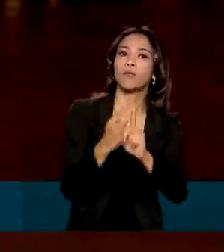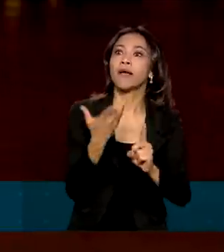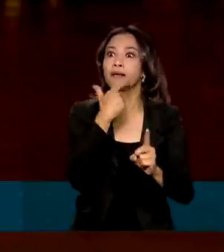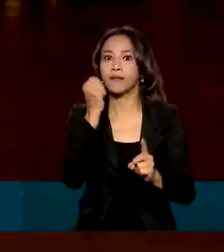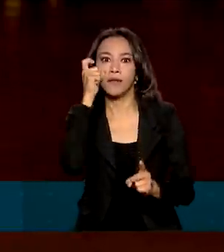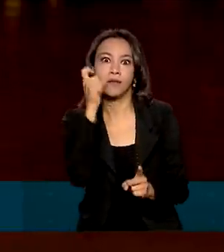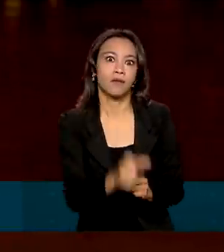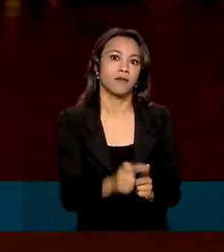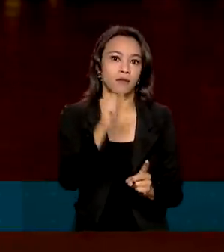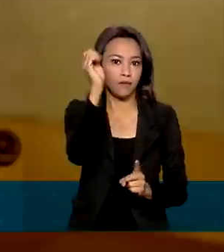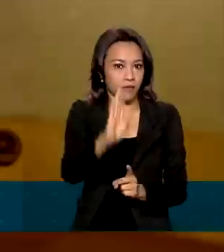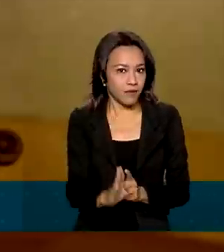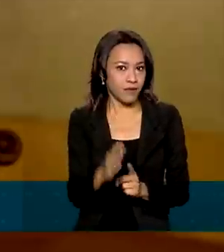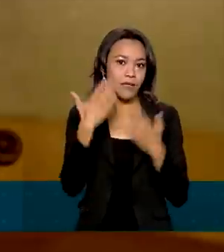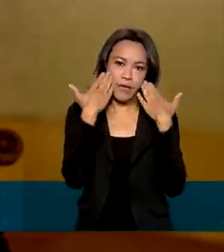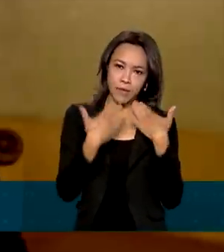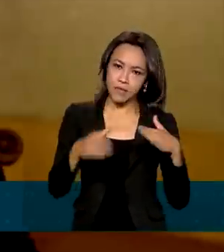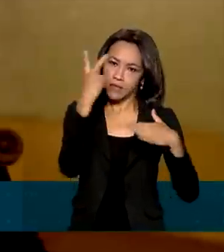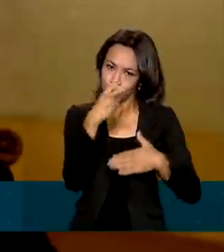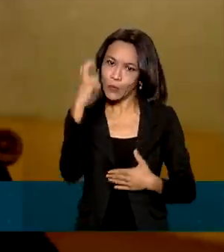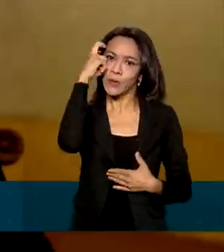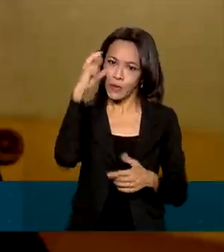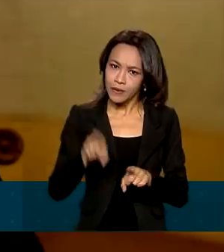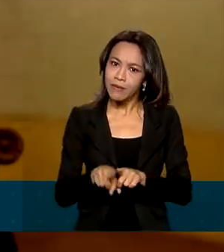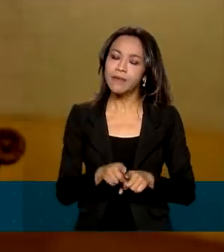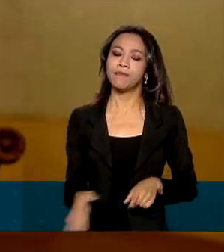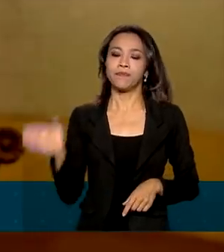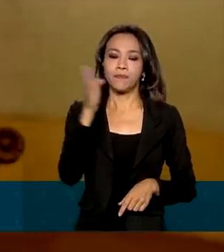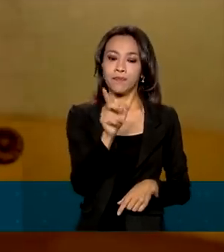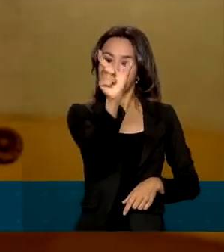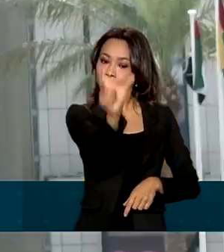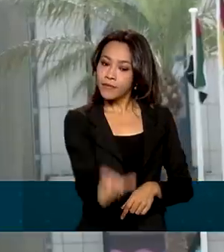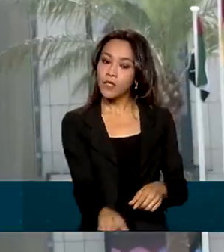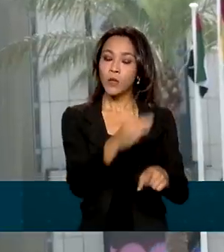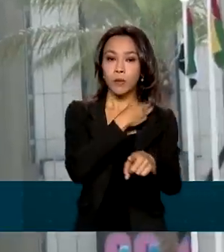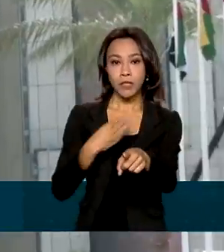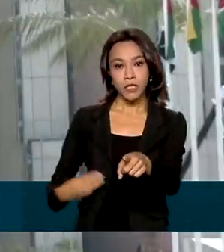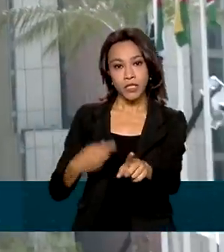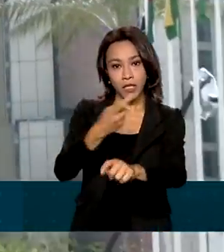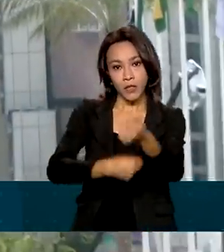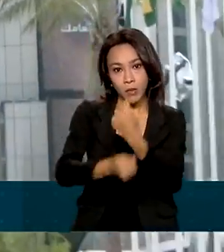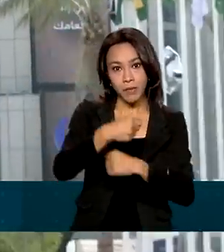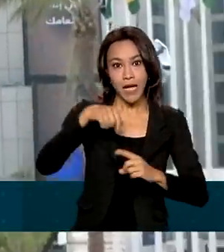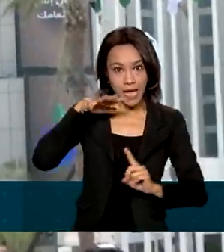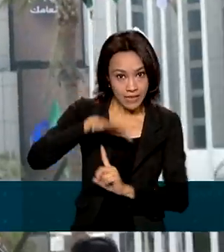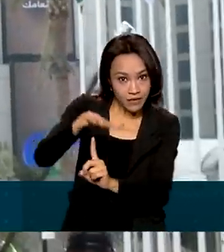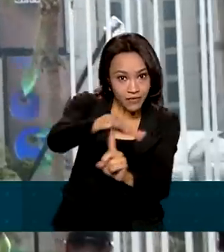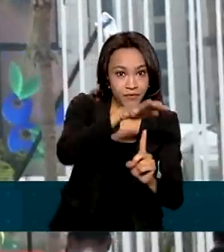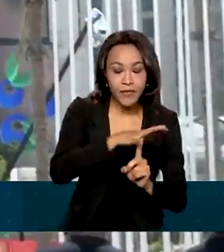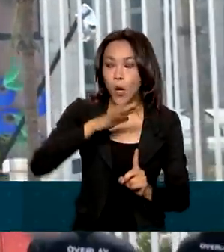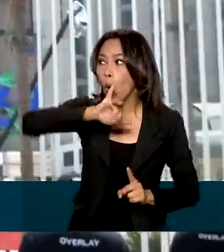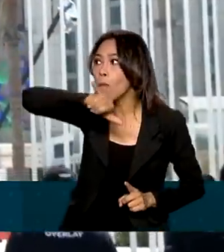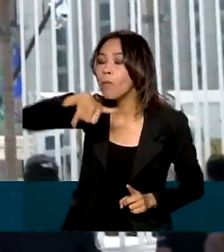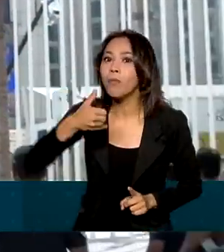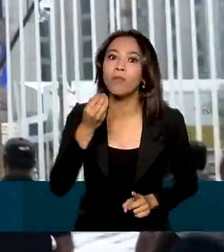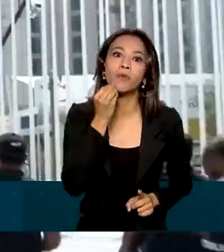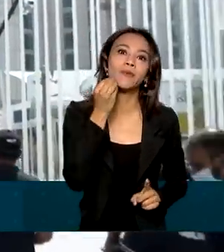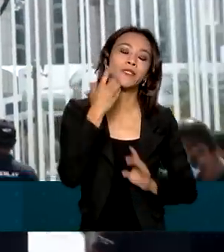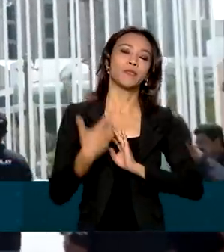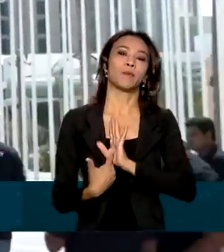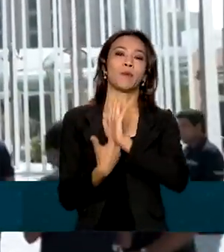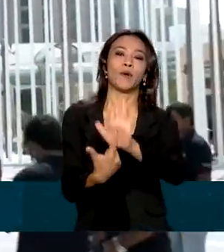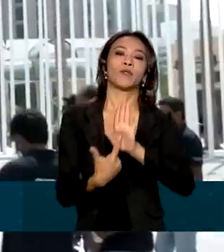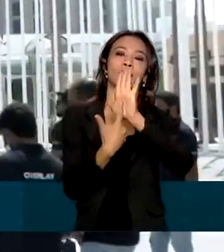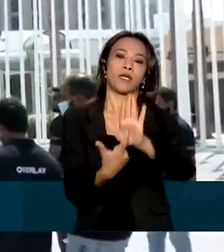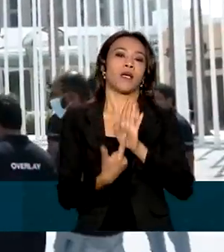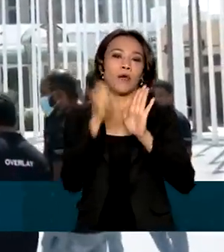apresentações culturais. Para o ministro da Economia, a exposição é uma oportunidade para o Brasil mostrar ao restante do mundo